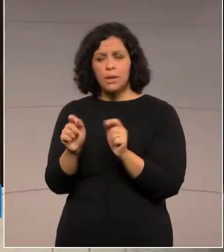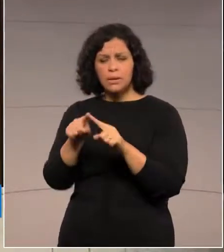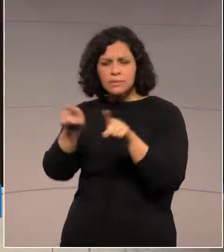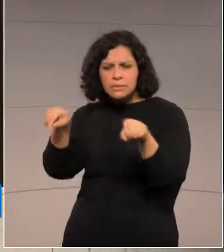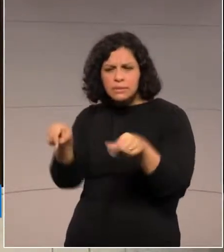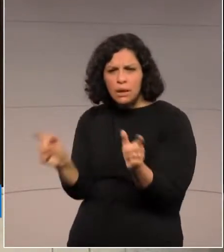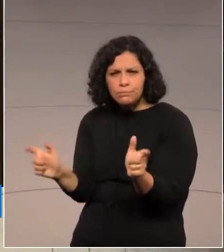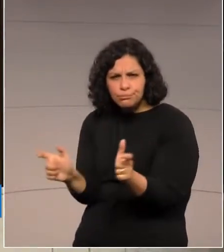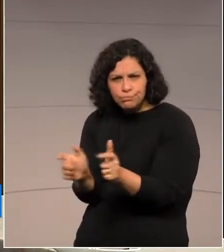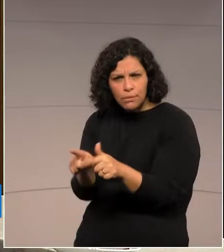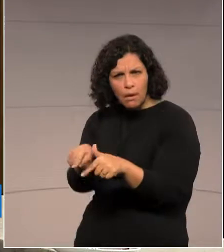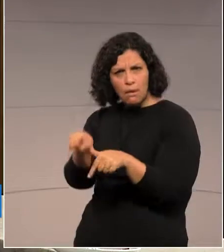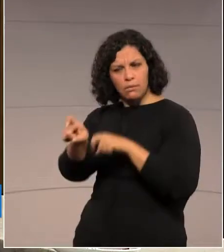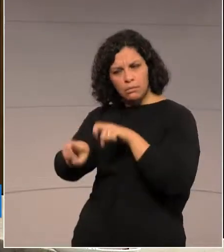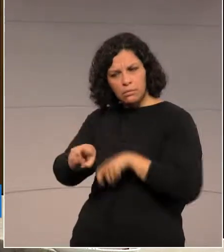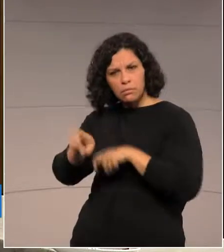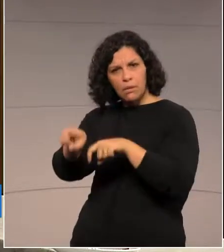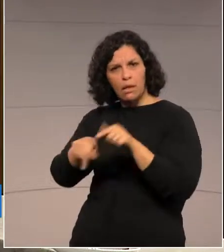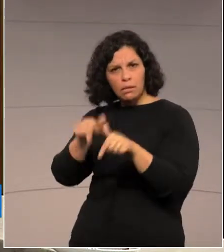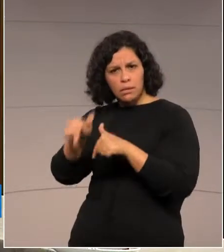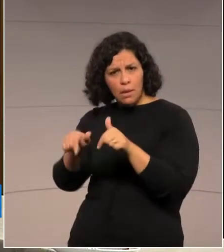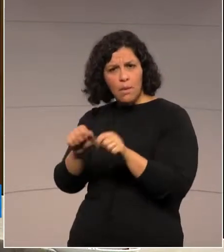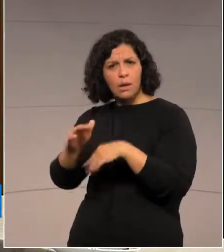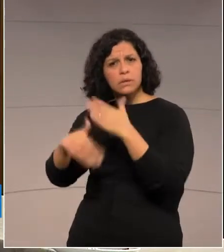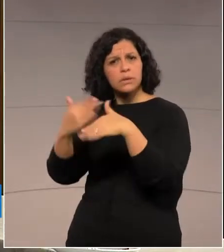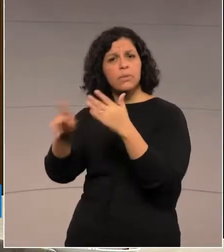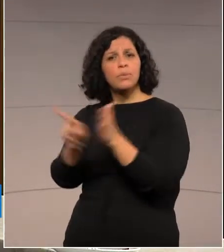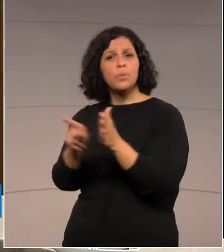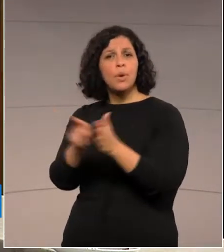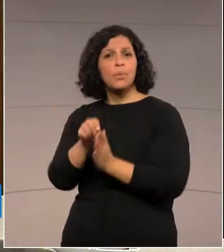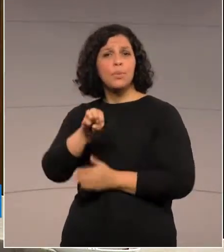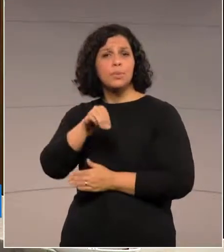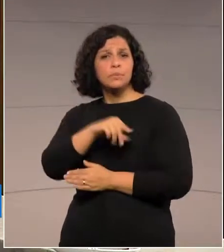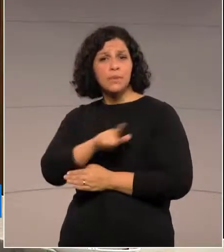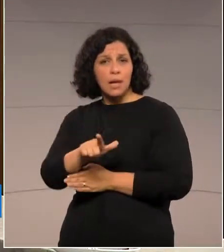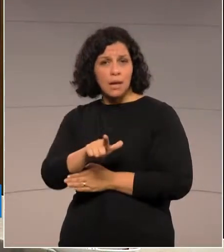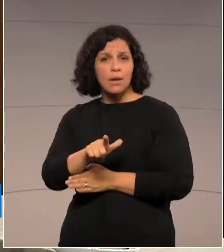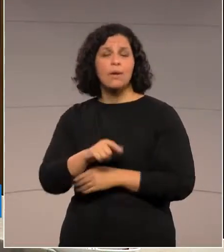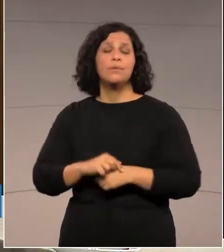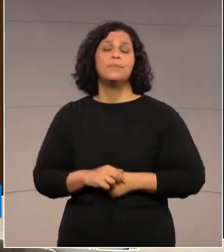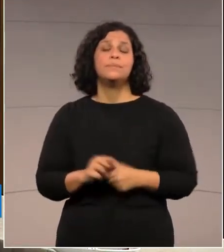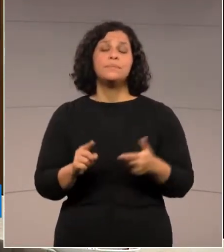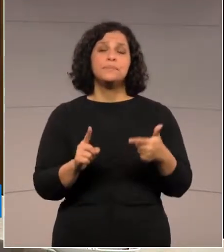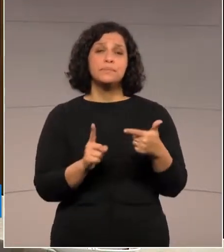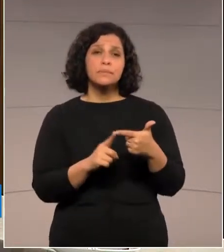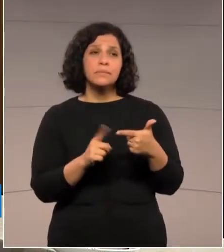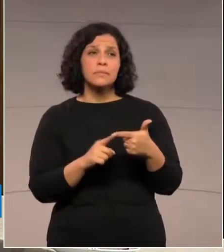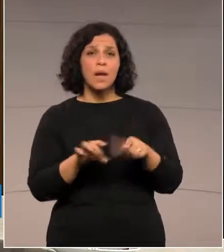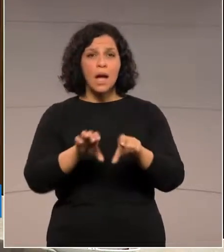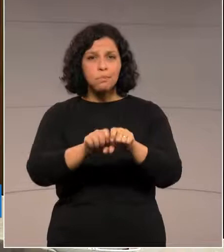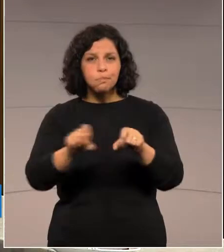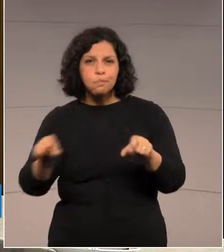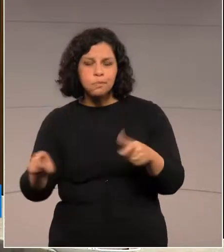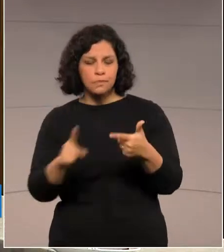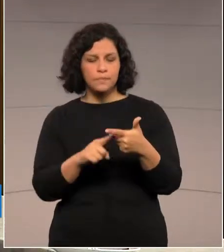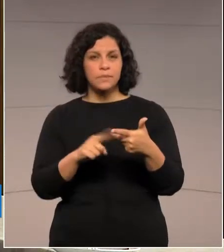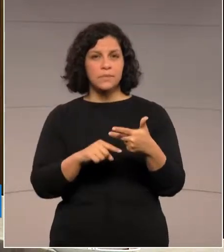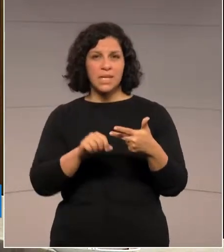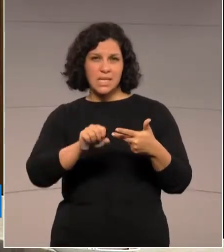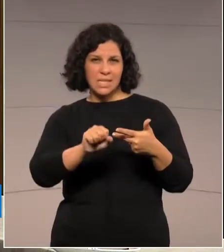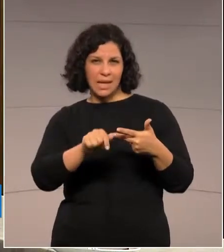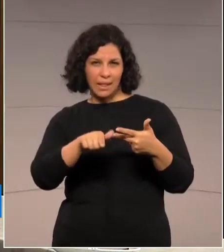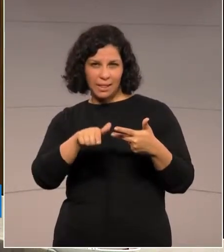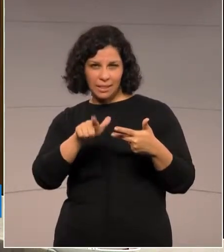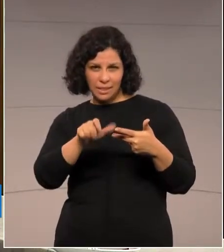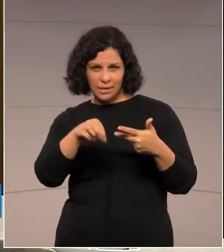propriedade a produção de mel, a produção de linguiça, salame,